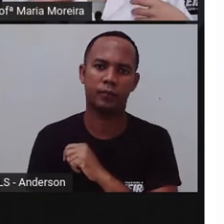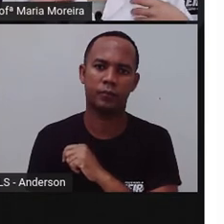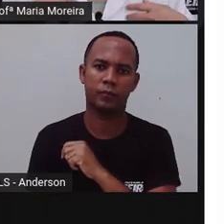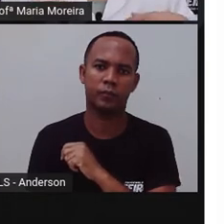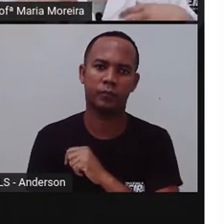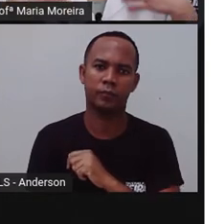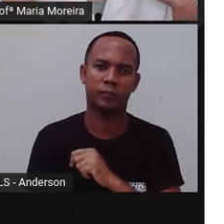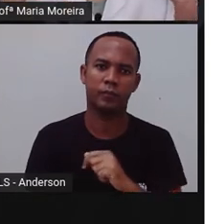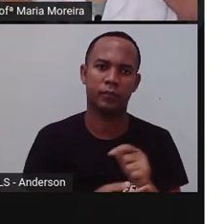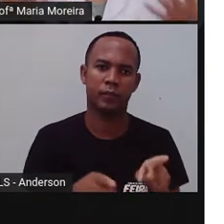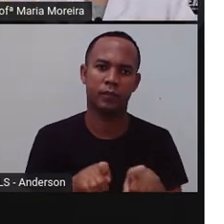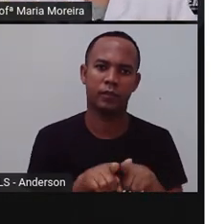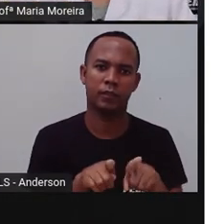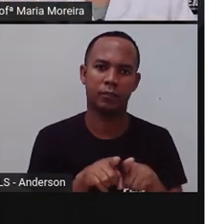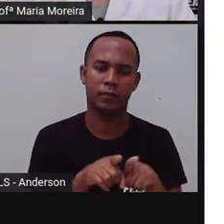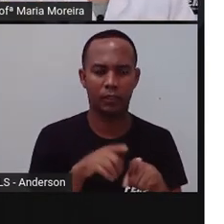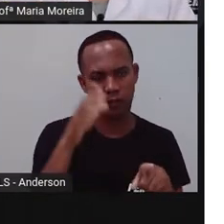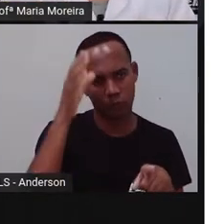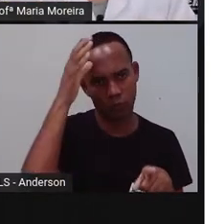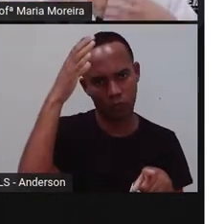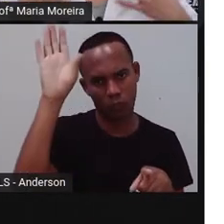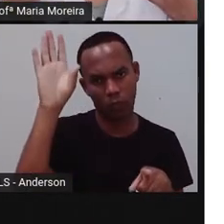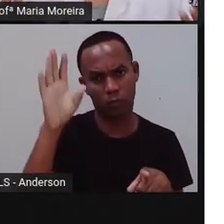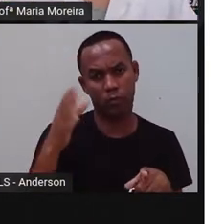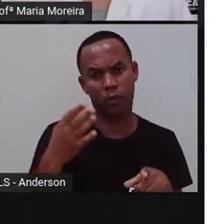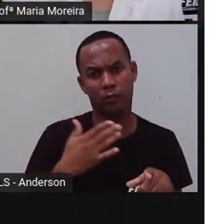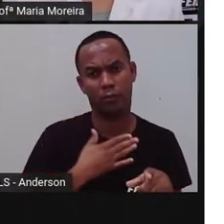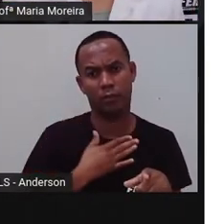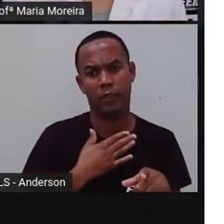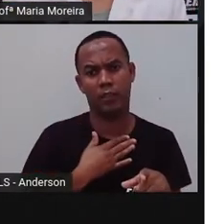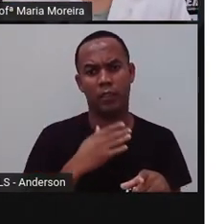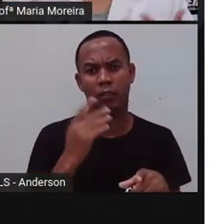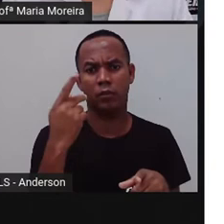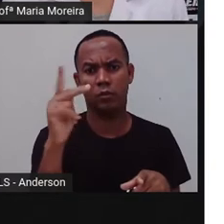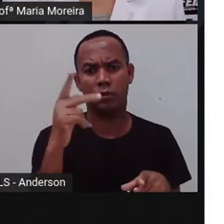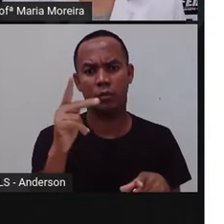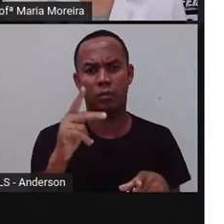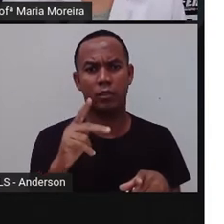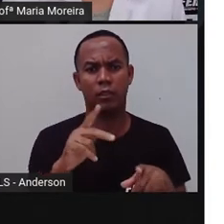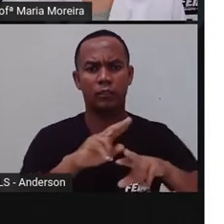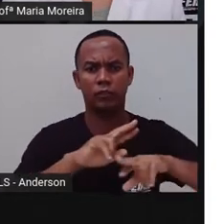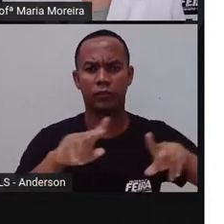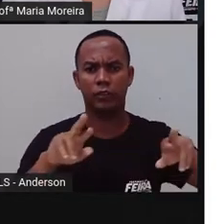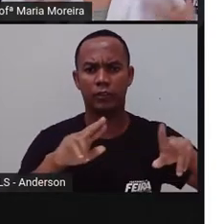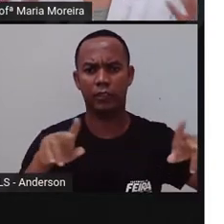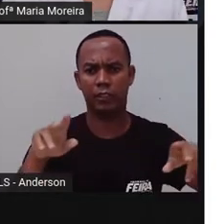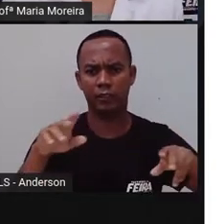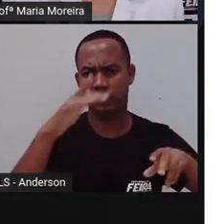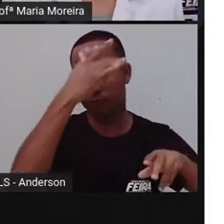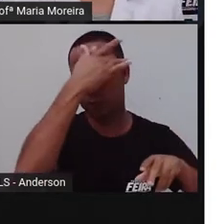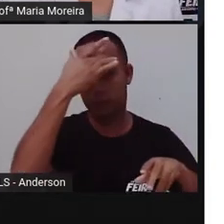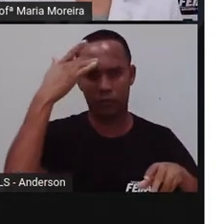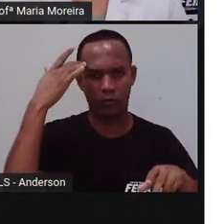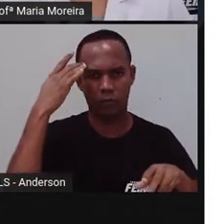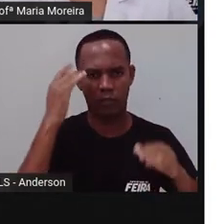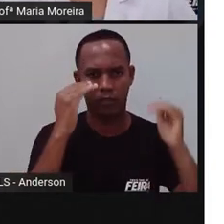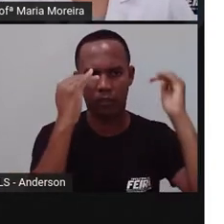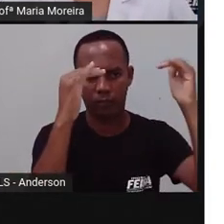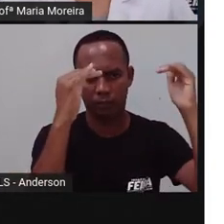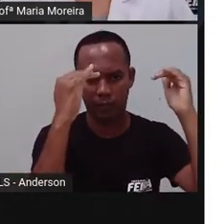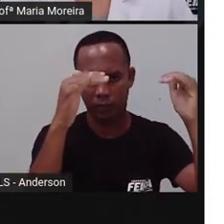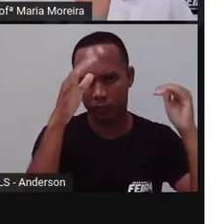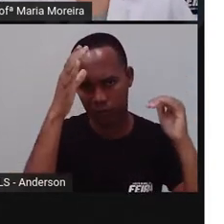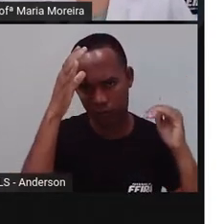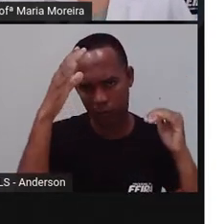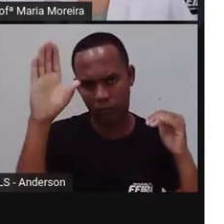que façam parte da nossa cultura, que ajudem nessa questão da diversidade cultural, o respeito dessa diversidade cultural.